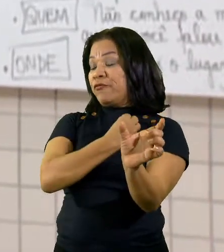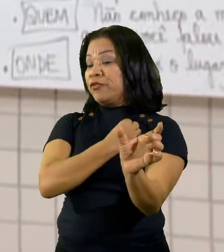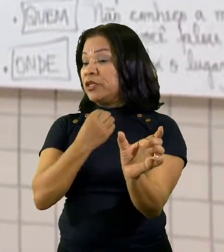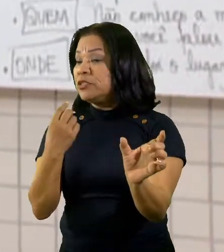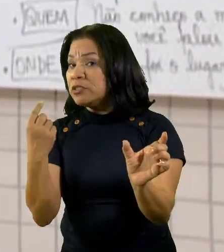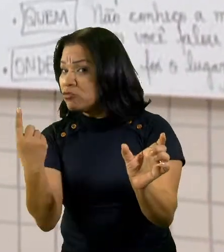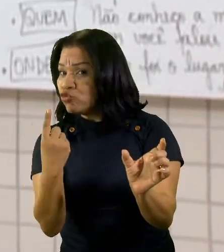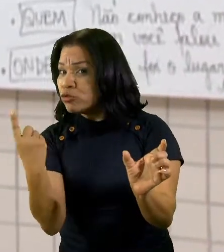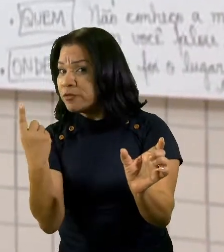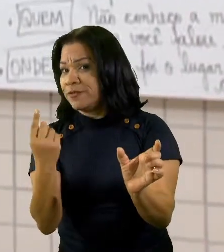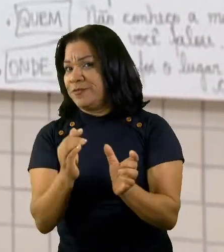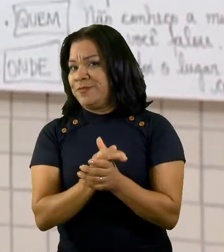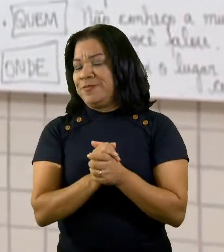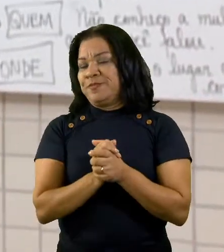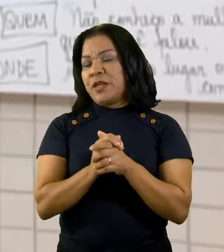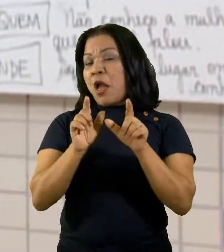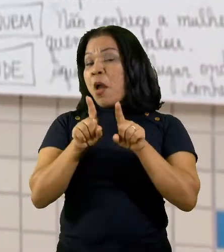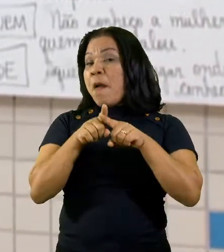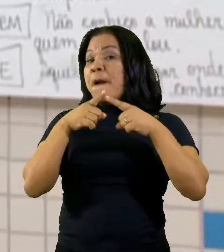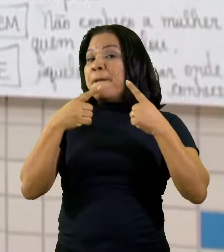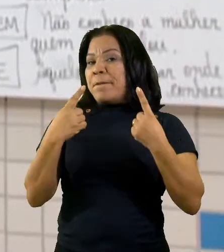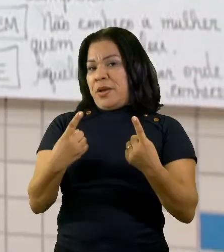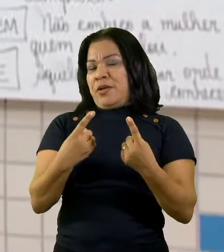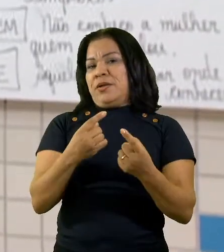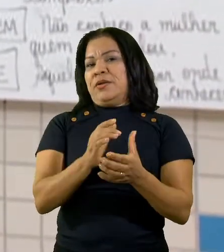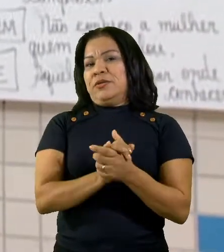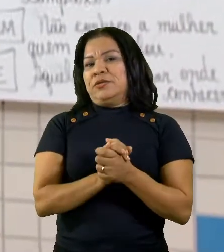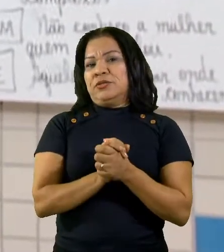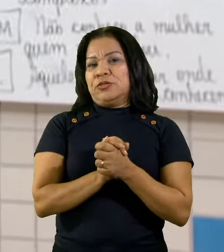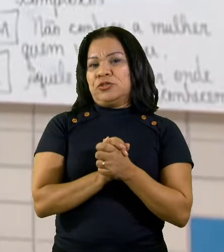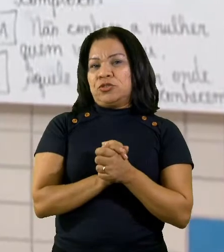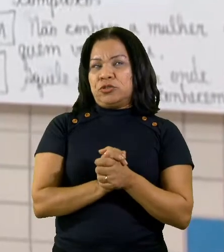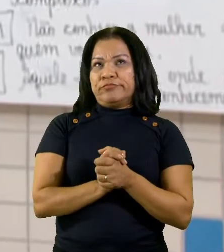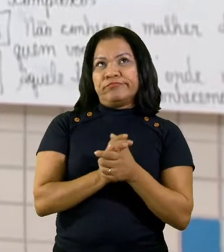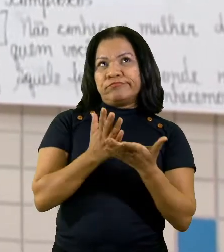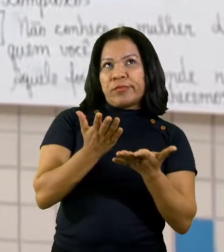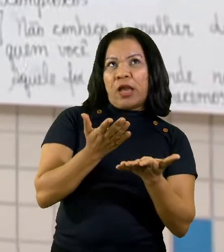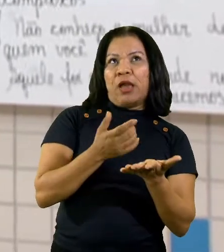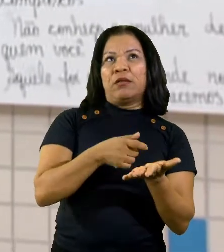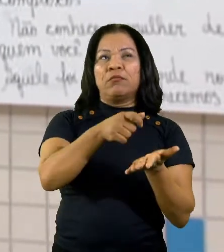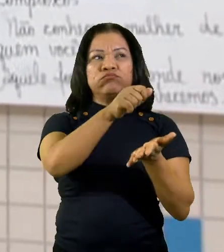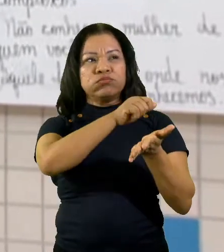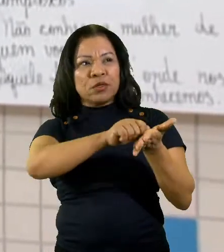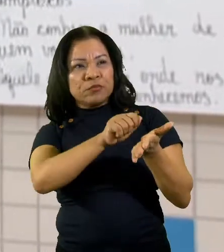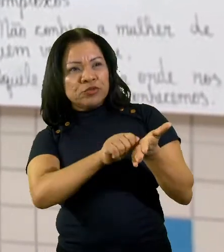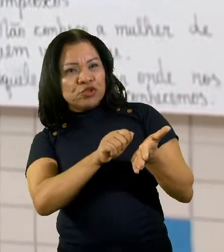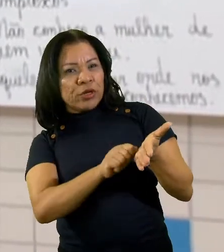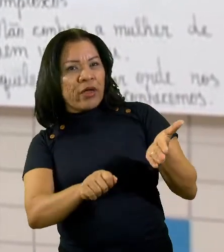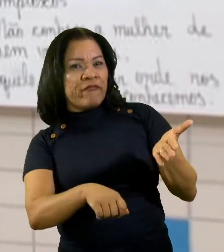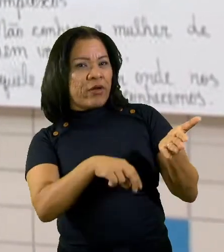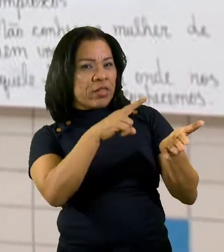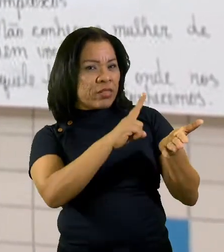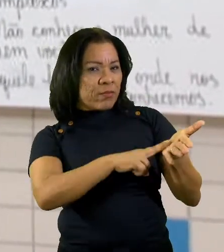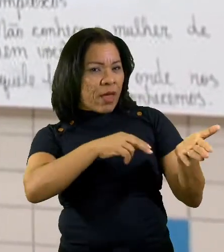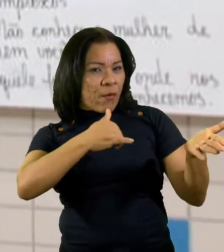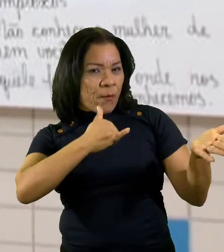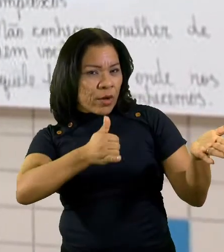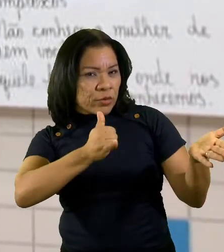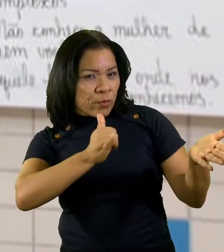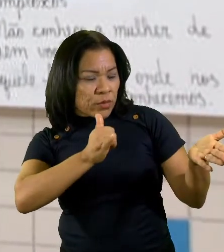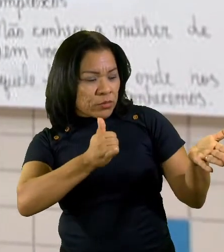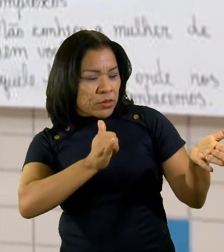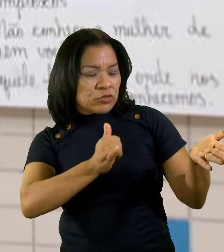independente. Mas, como nós estamos escrevendo uma carta argumentativa, que precisa de